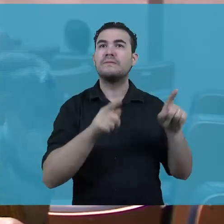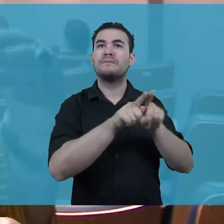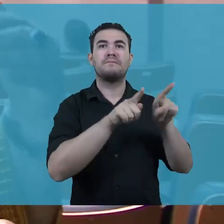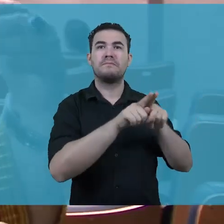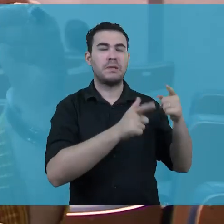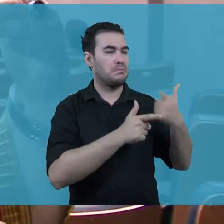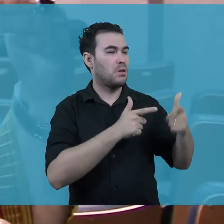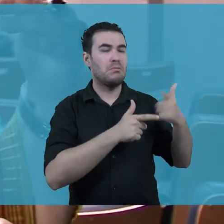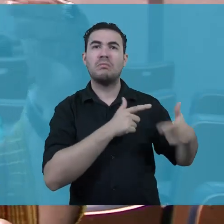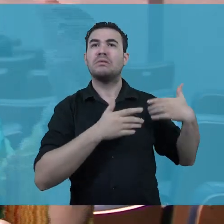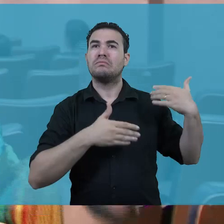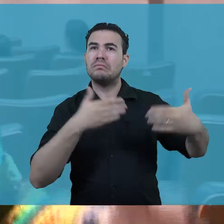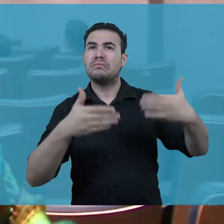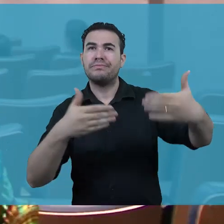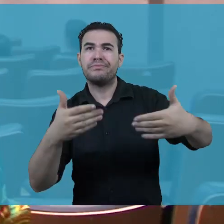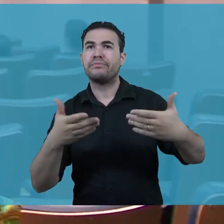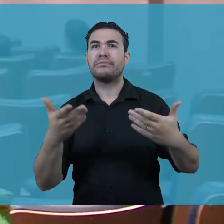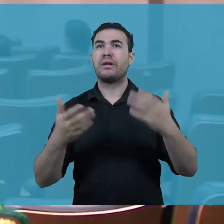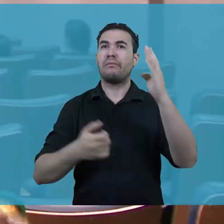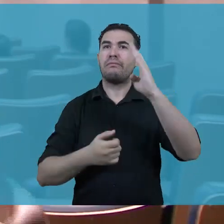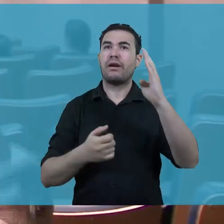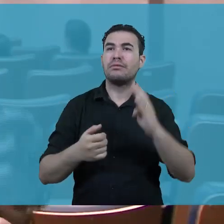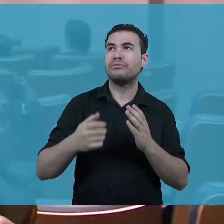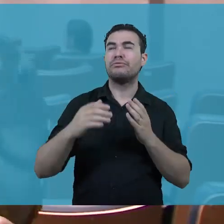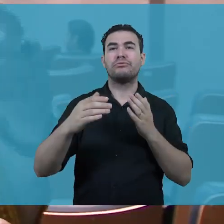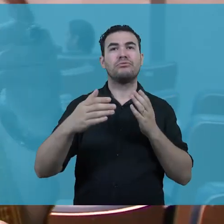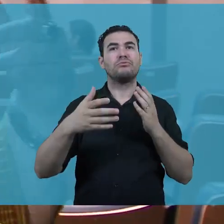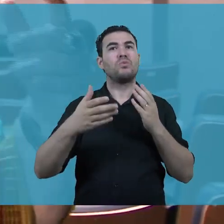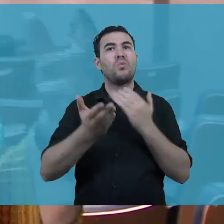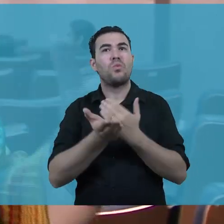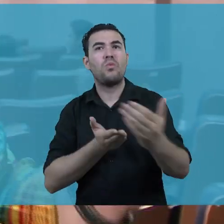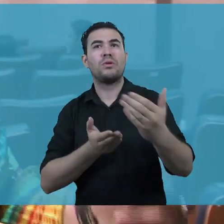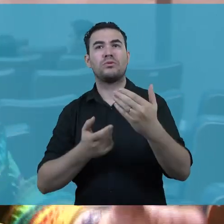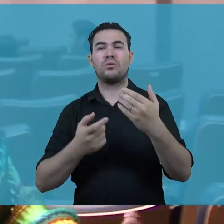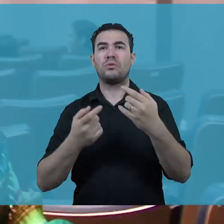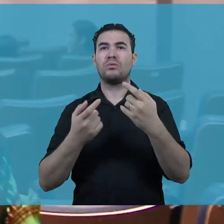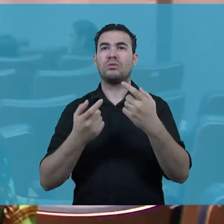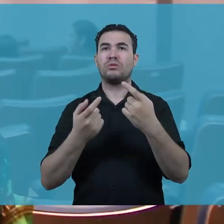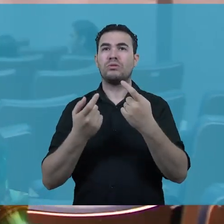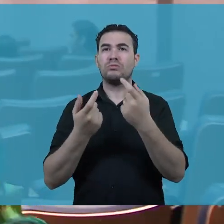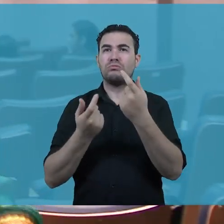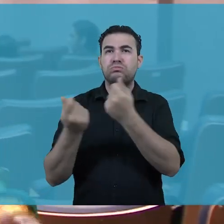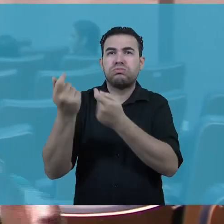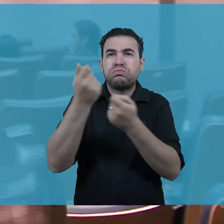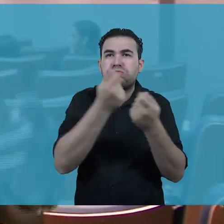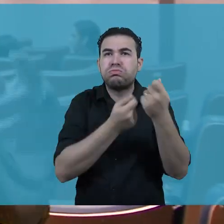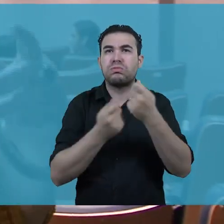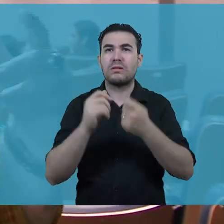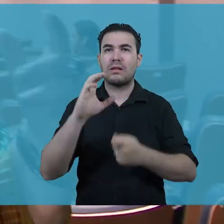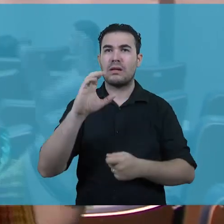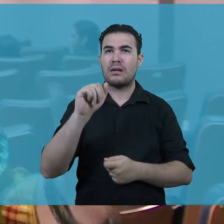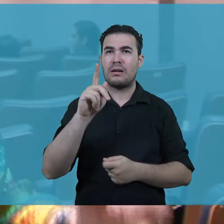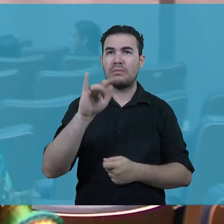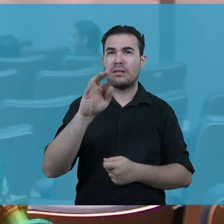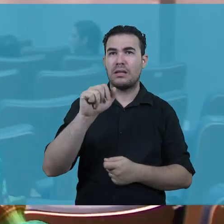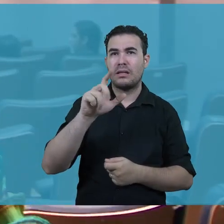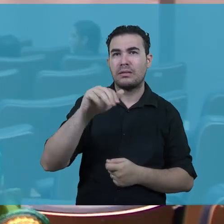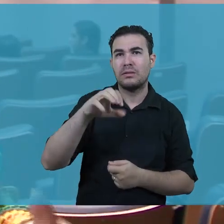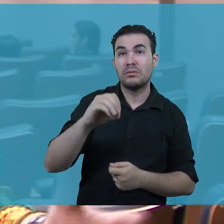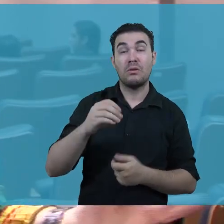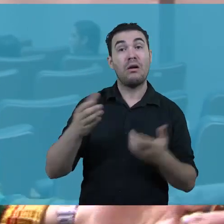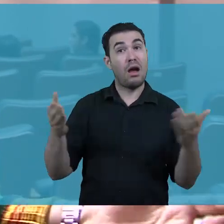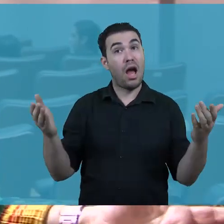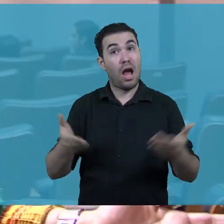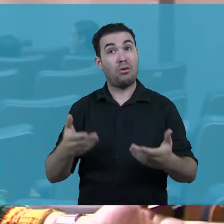desenvolvimentismo, depois a redemocratização, a inserção do Brasil no capitalismo mundializado, com seus diferentes ciclos.